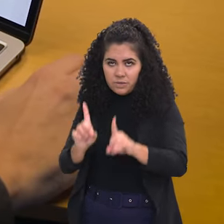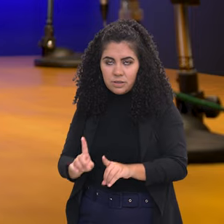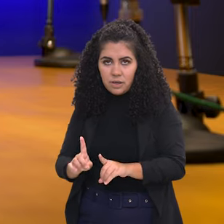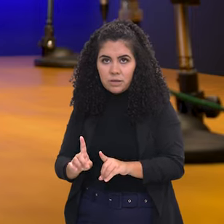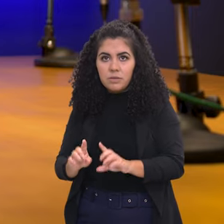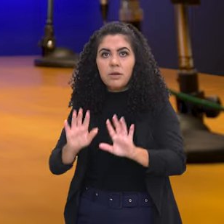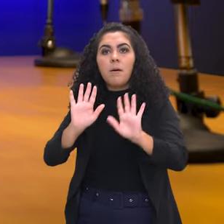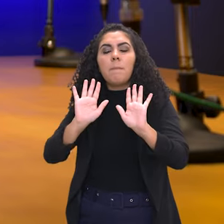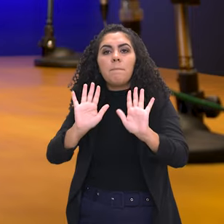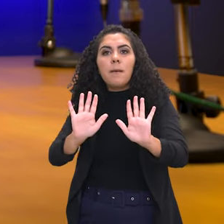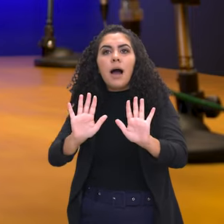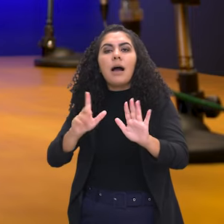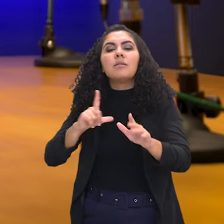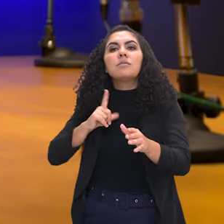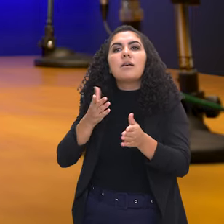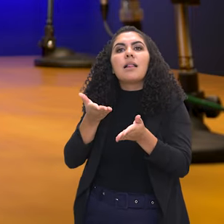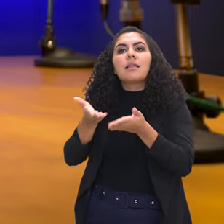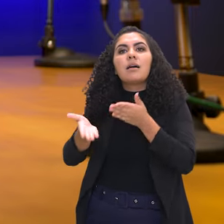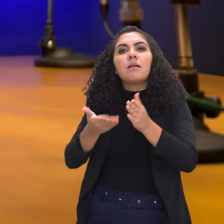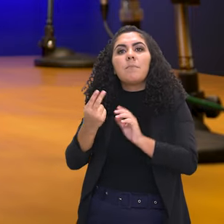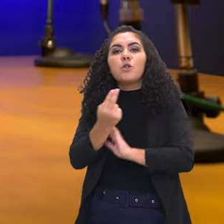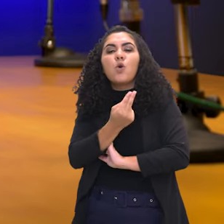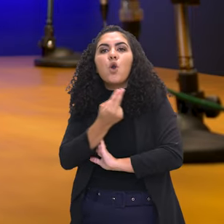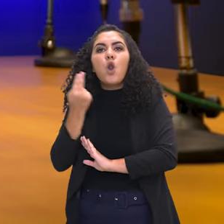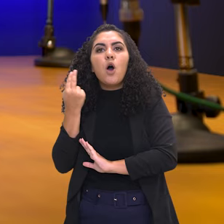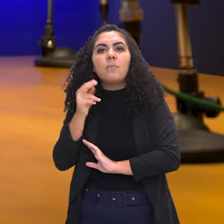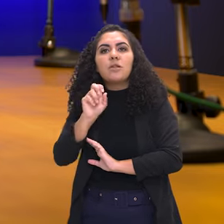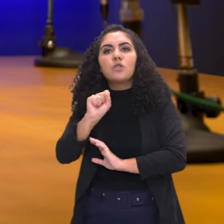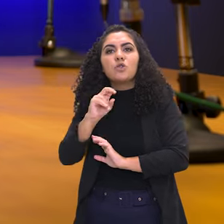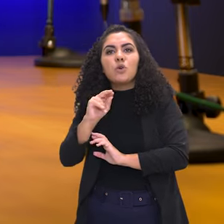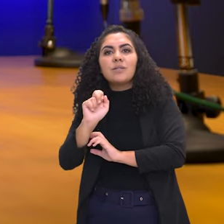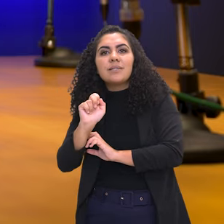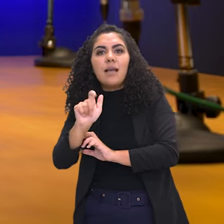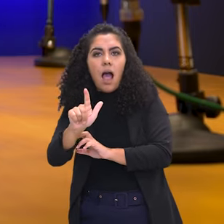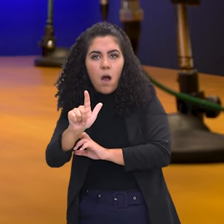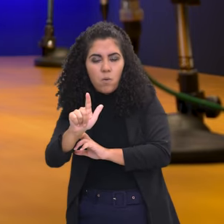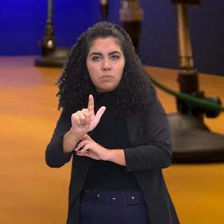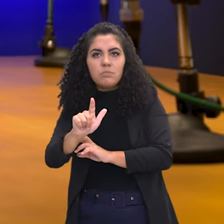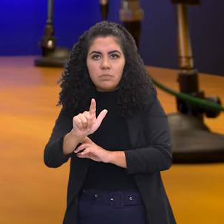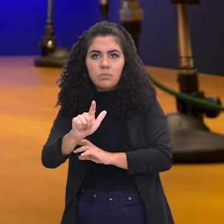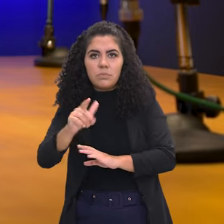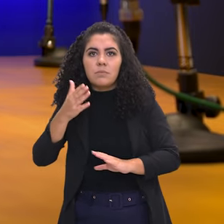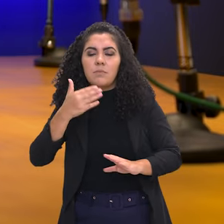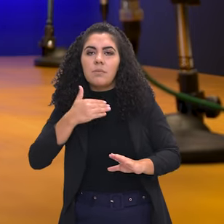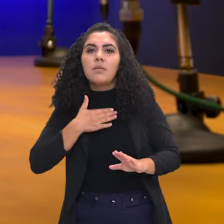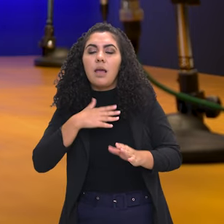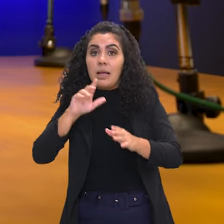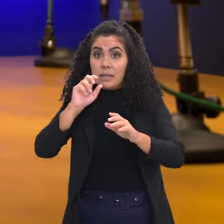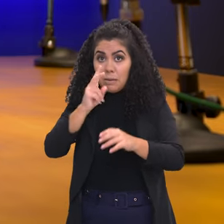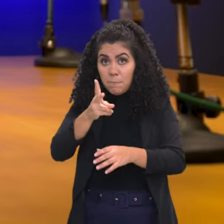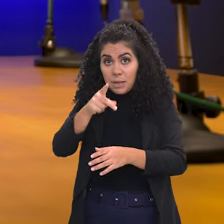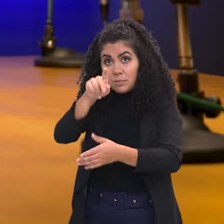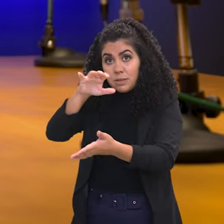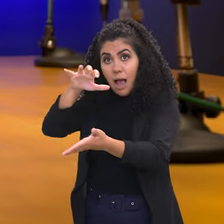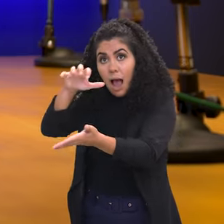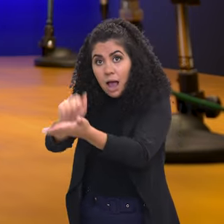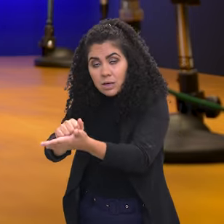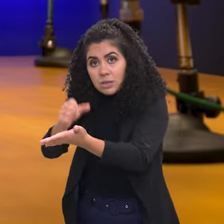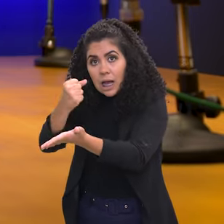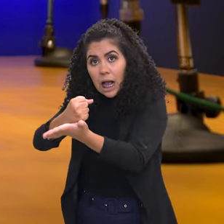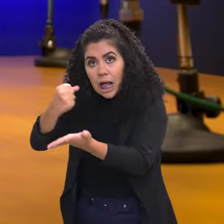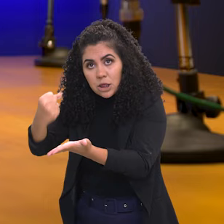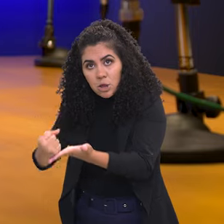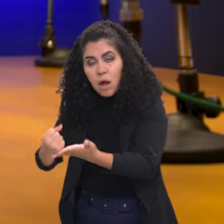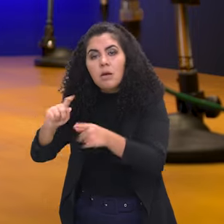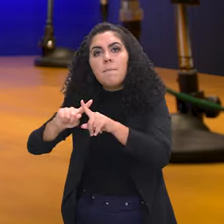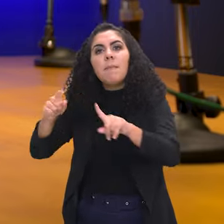deficiência. O tratamento pelo nome social é destinado àquelas pessoas que, apesar de terem um nome registrado em cartório, preferem ser